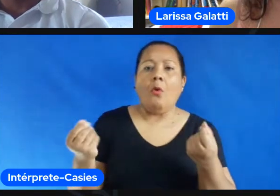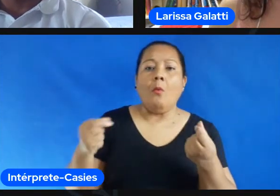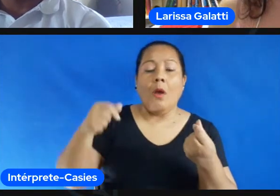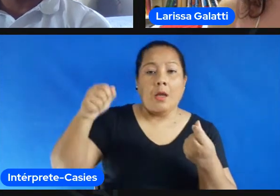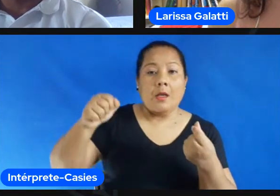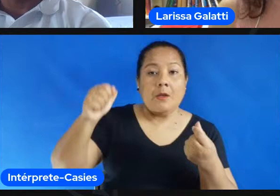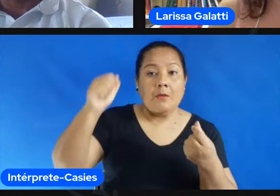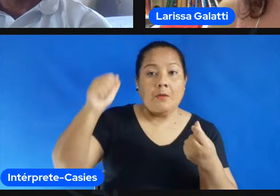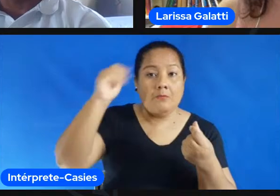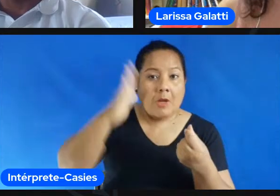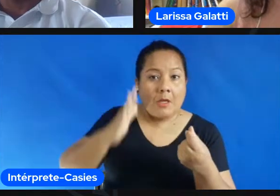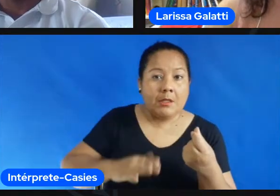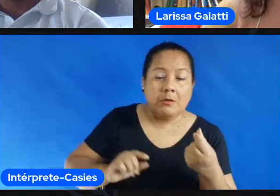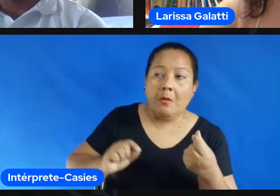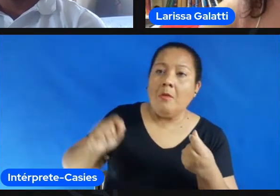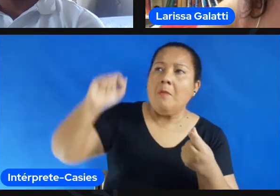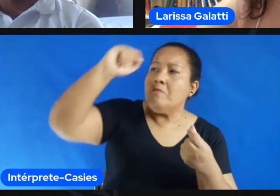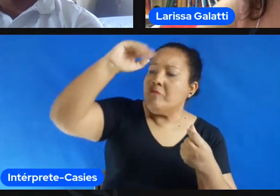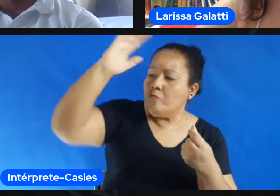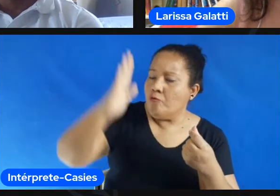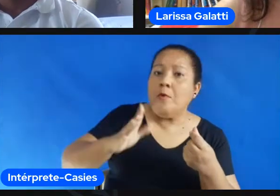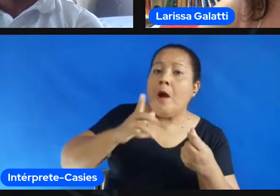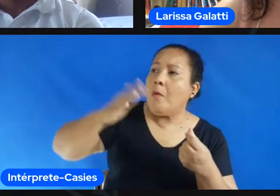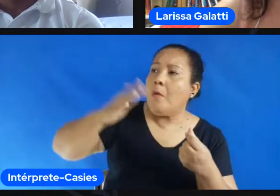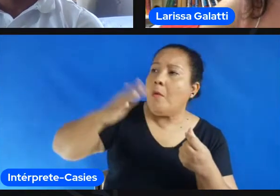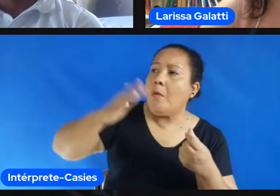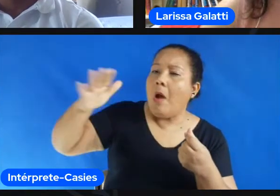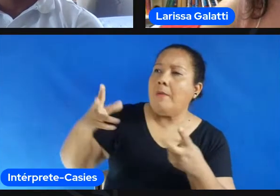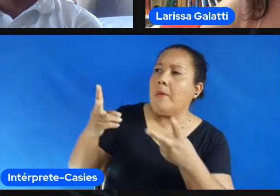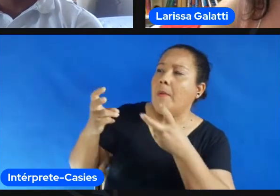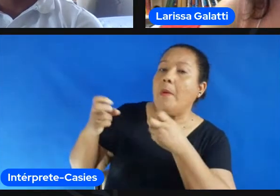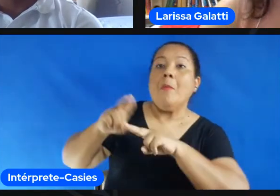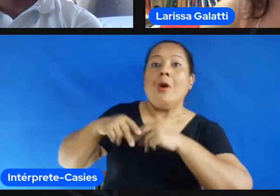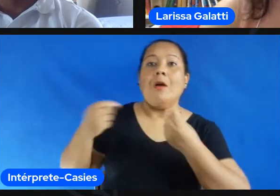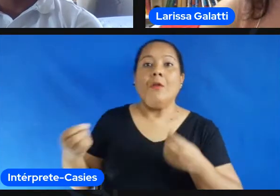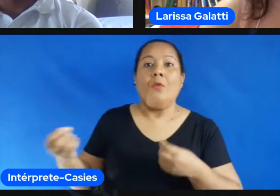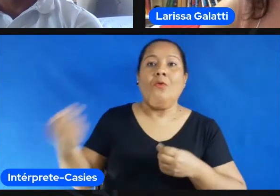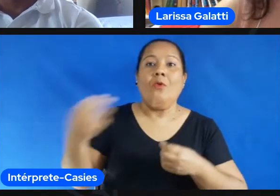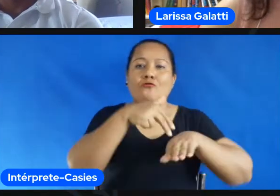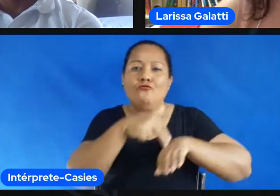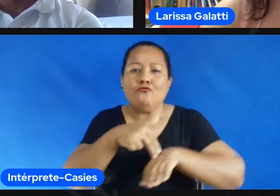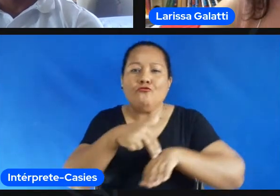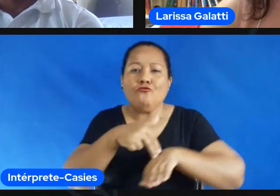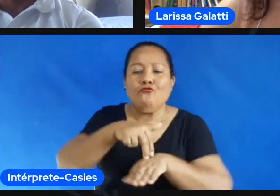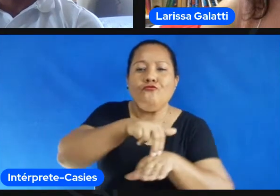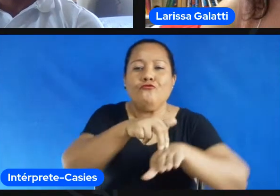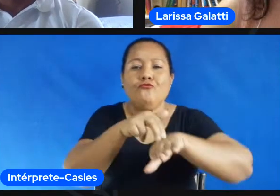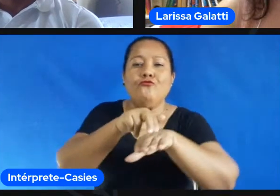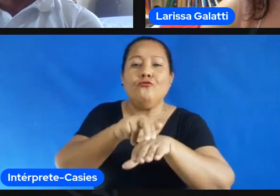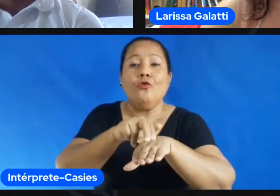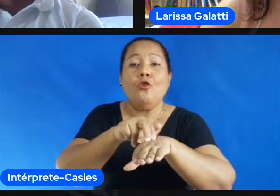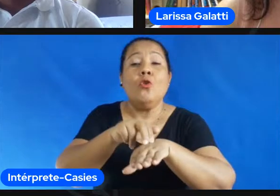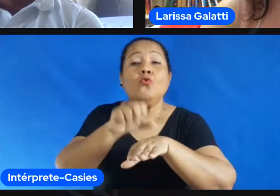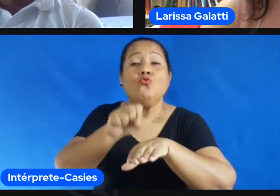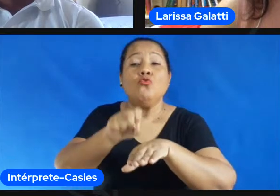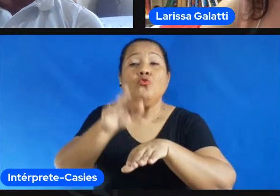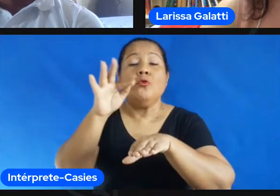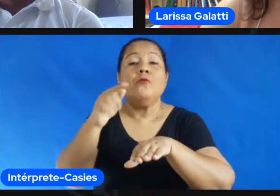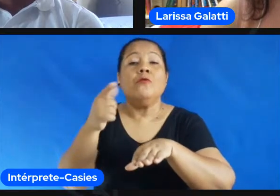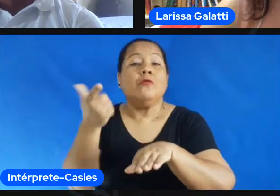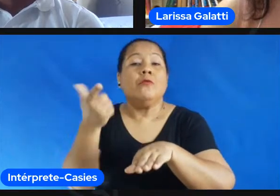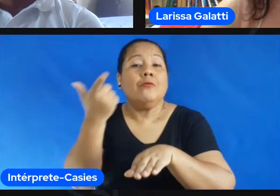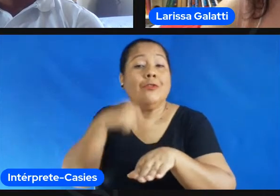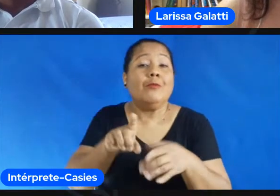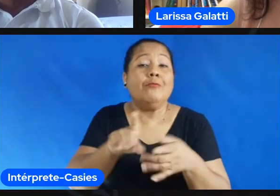tem no país né um outro ponto interessante são os espaços os clubes que são espaços mais tradicionais talvez